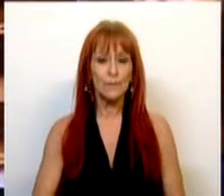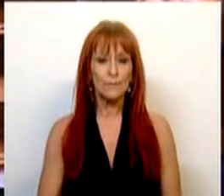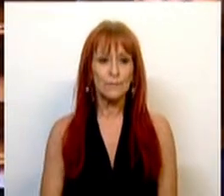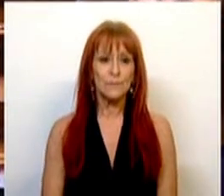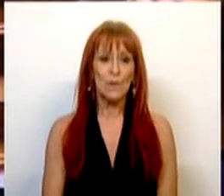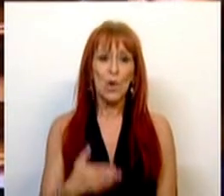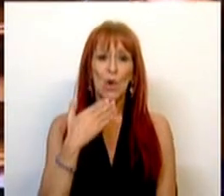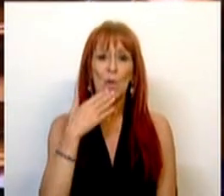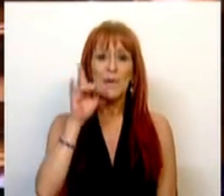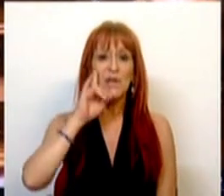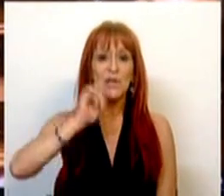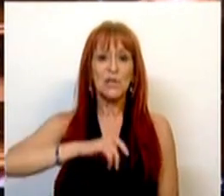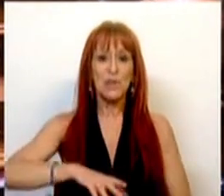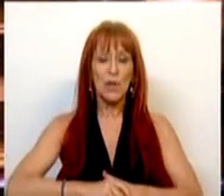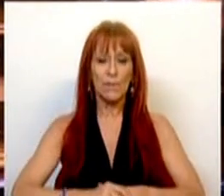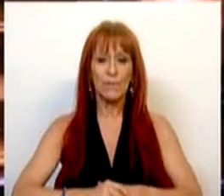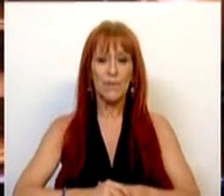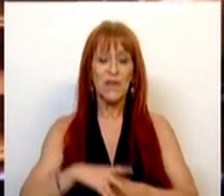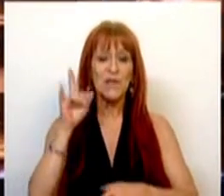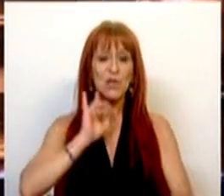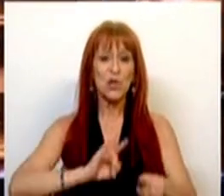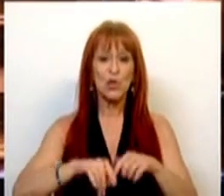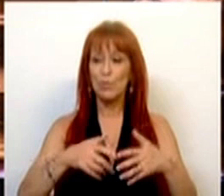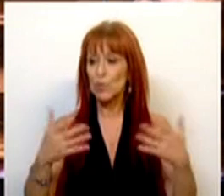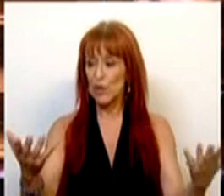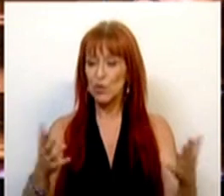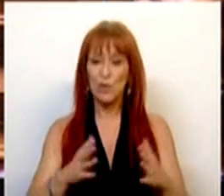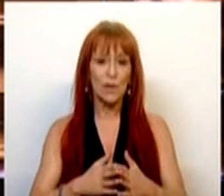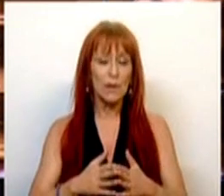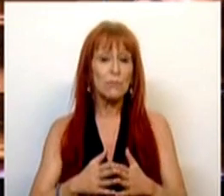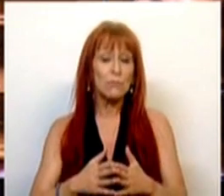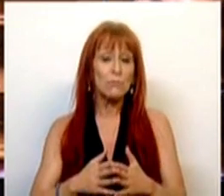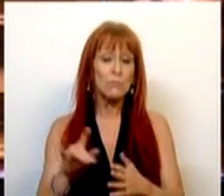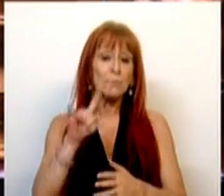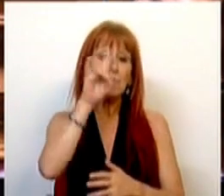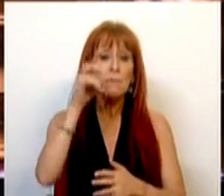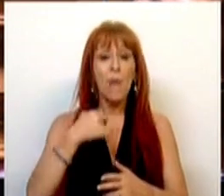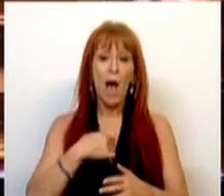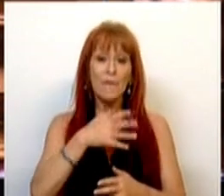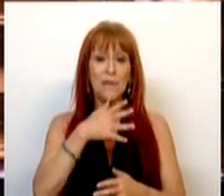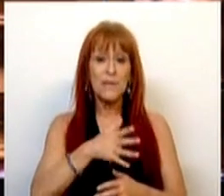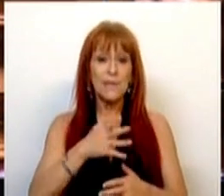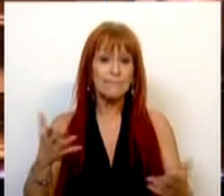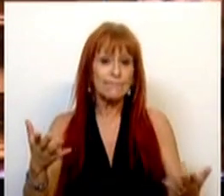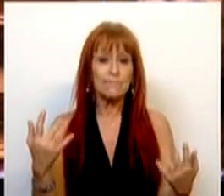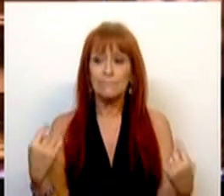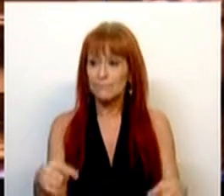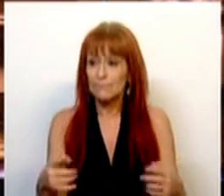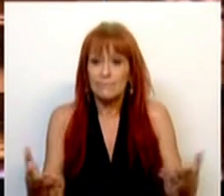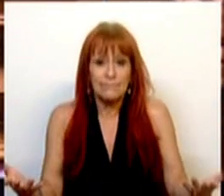Muito obrigado, Sra. Presidente, Sras. e Srs. Deputados. A questão que eu gostaria de colocar era